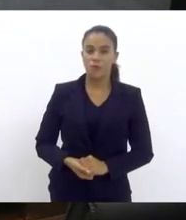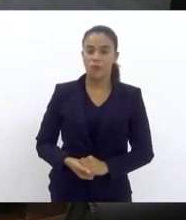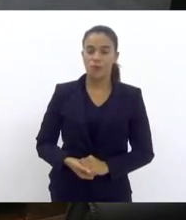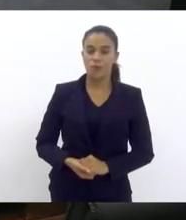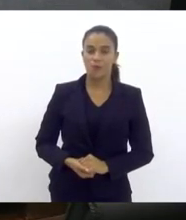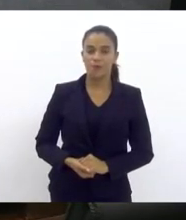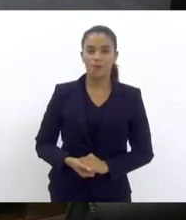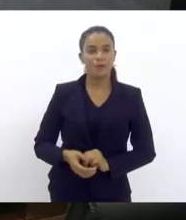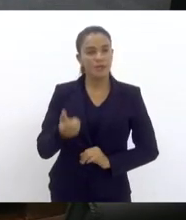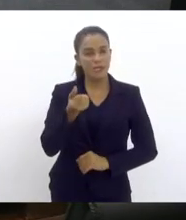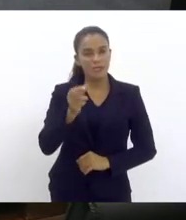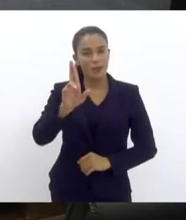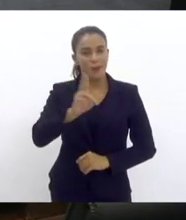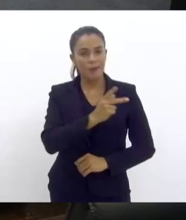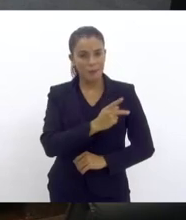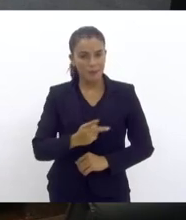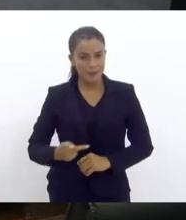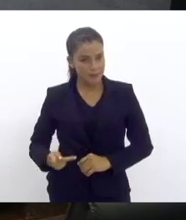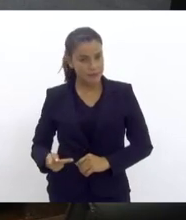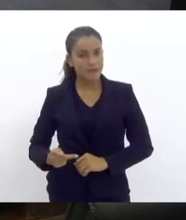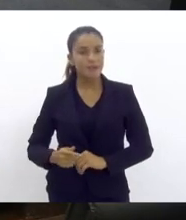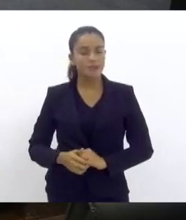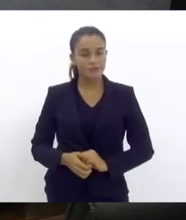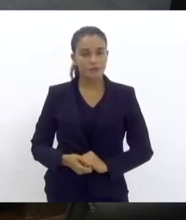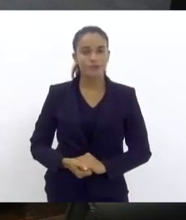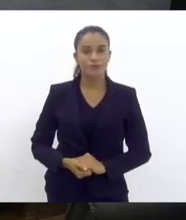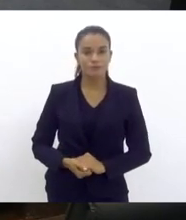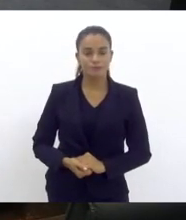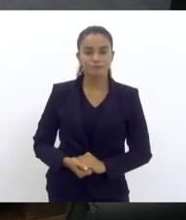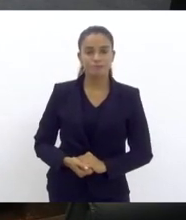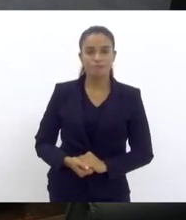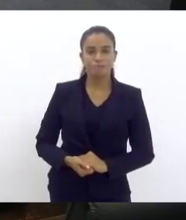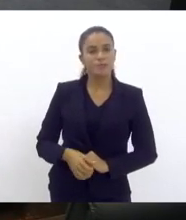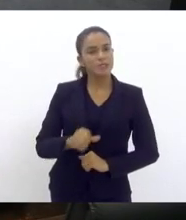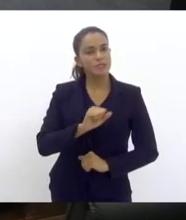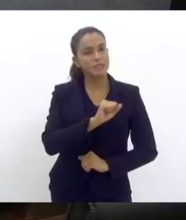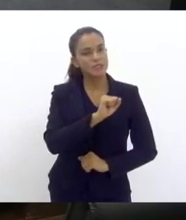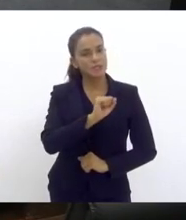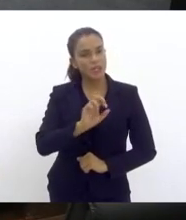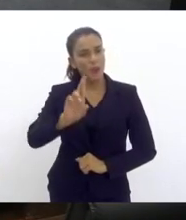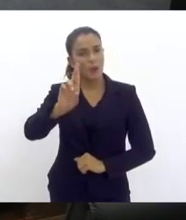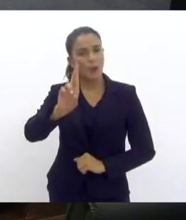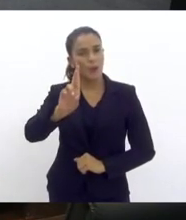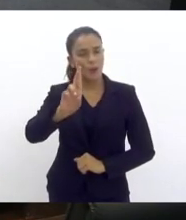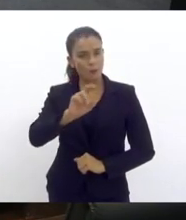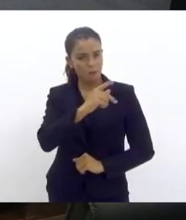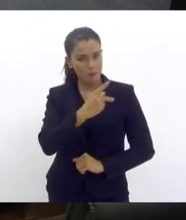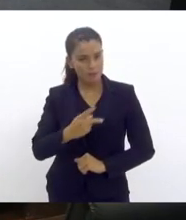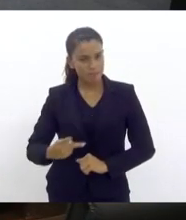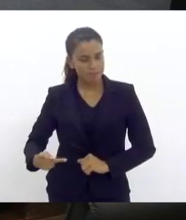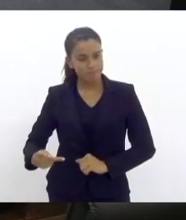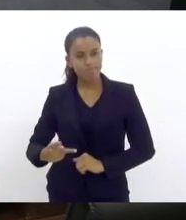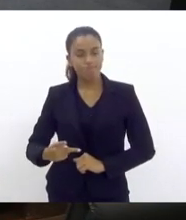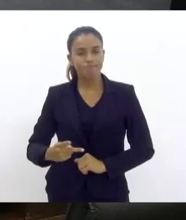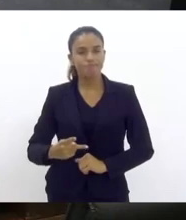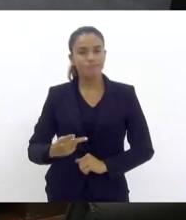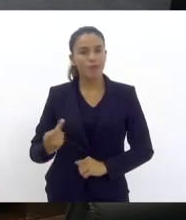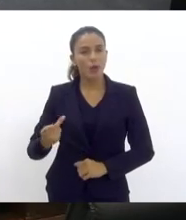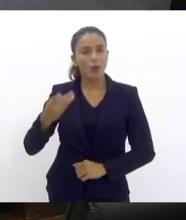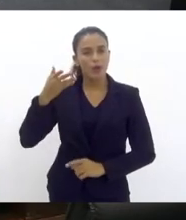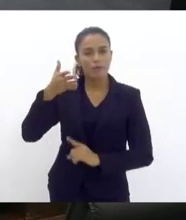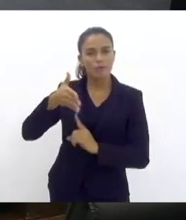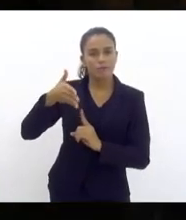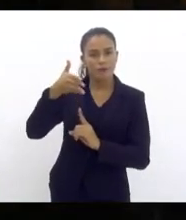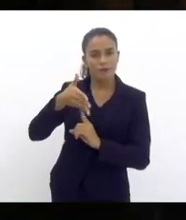Senhor presidente, senhor presidente, trago aí a fala